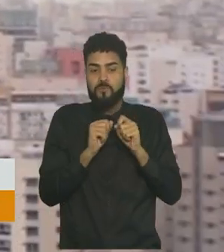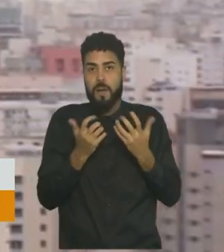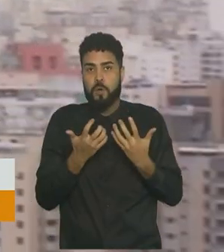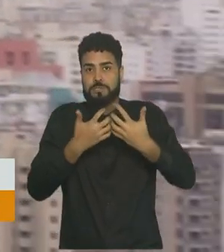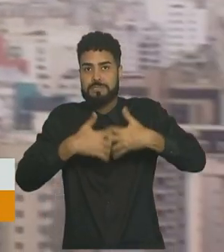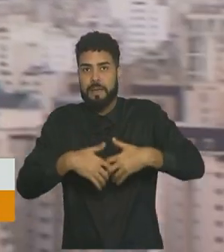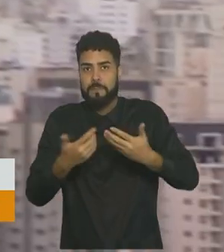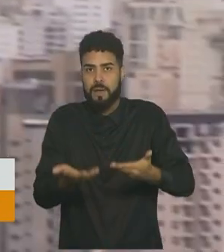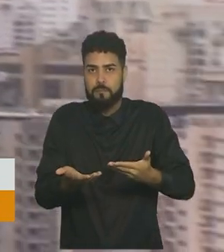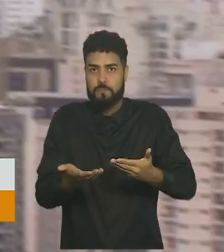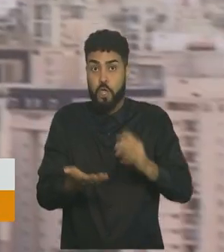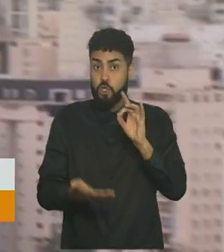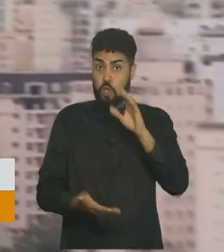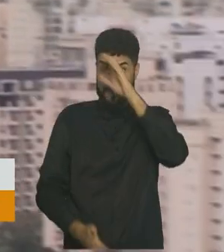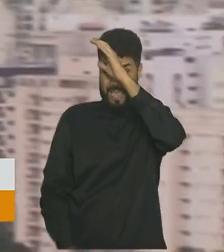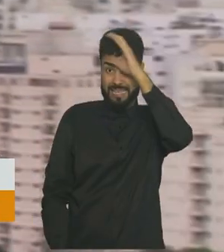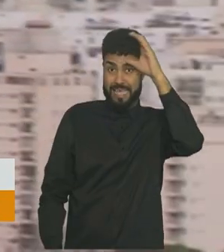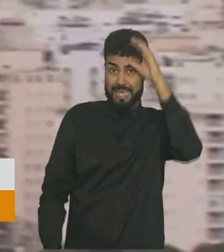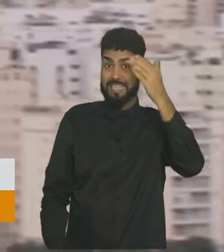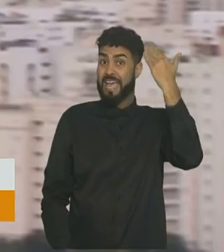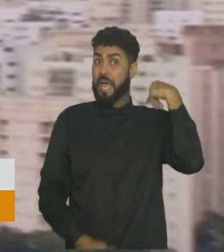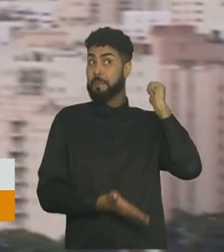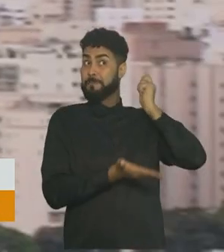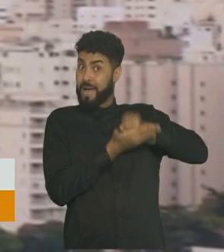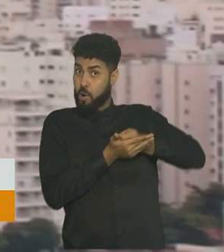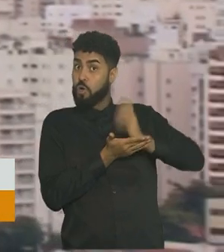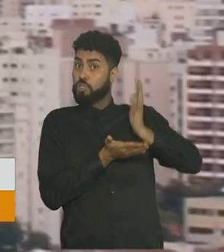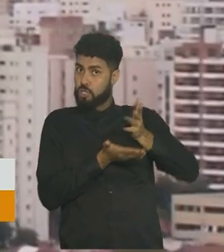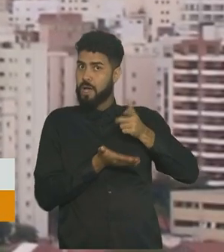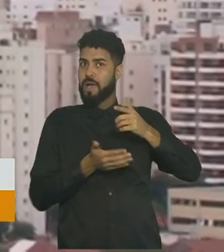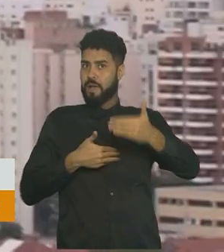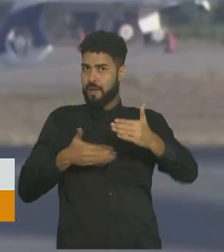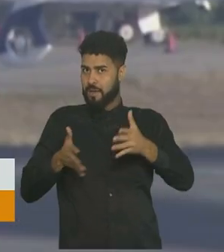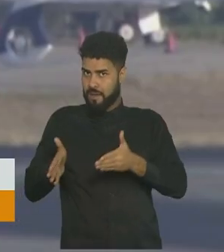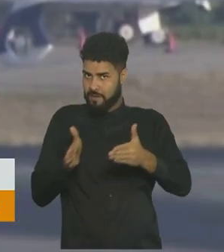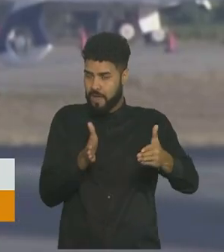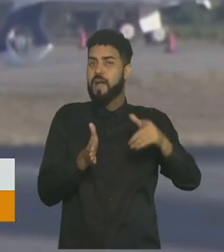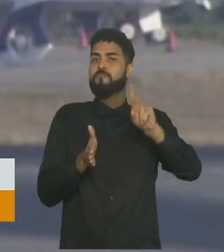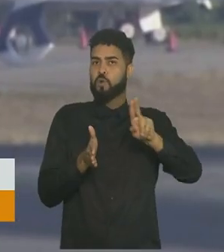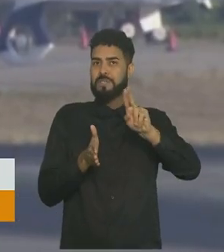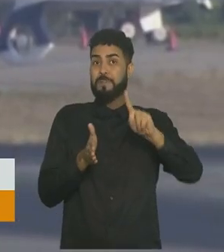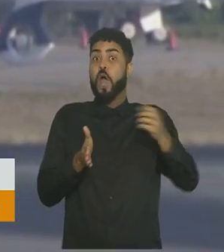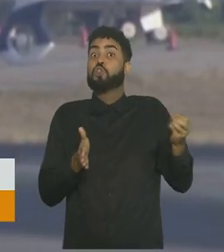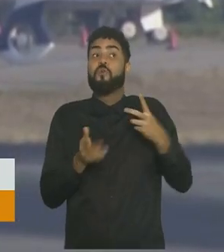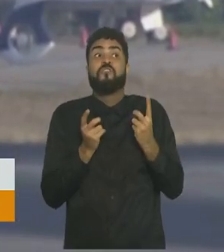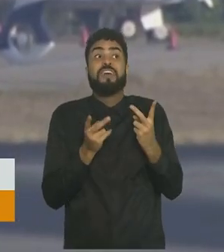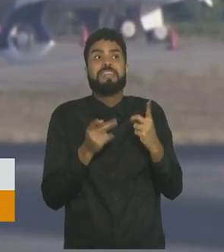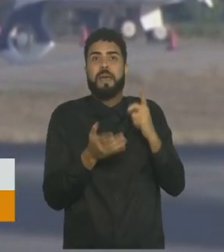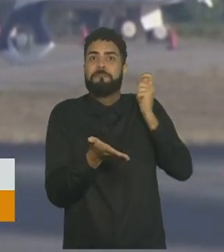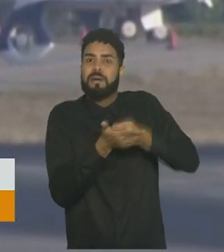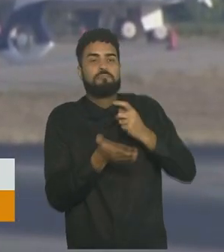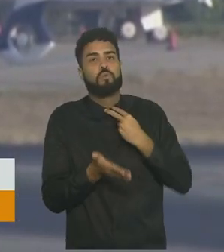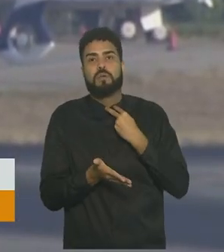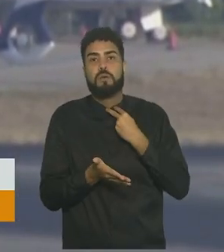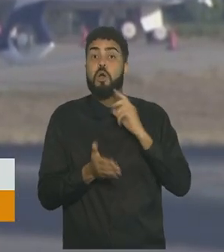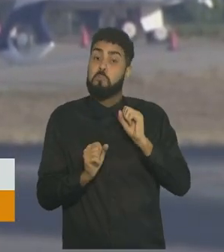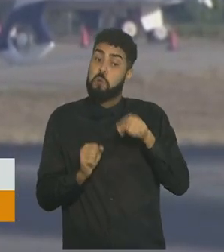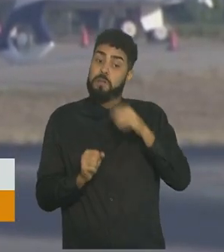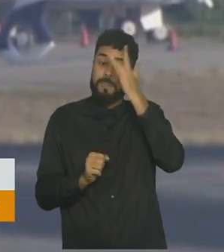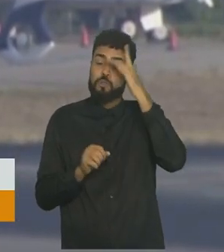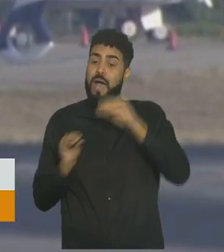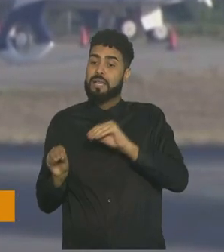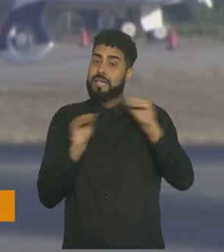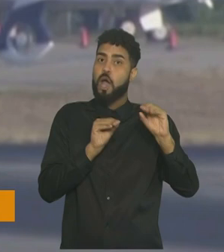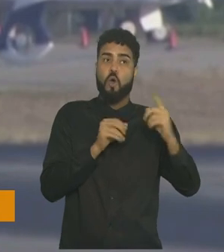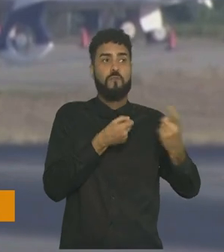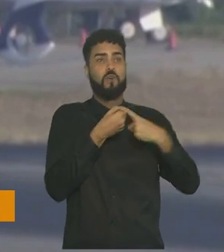serviço. Apenas os clientes que já pagaram pelo serviço vão poder utilizá-lo. Eles também podem adiar ou pedir